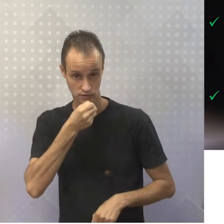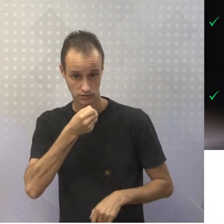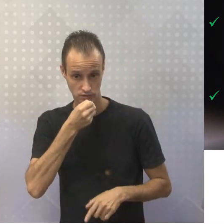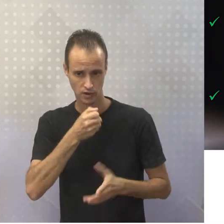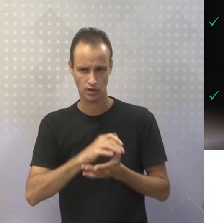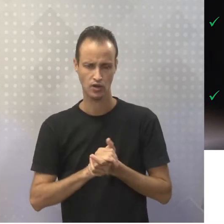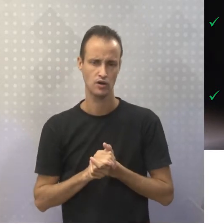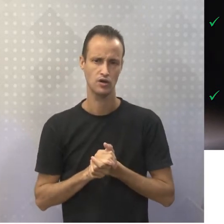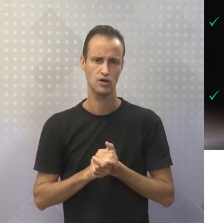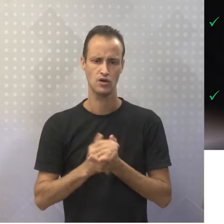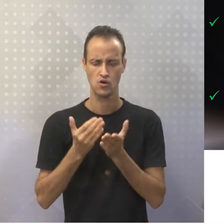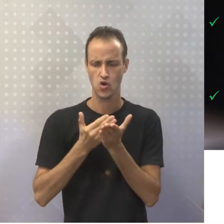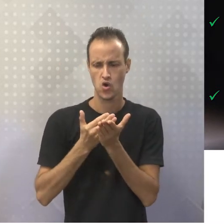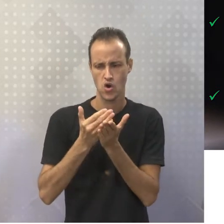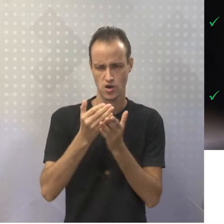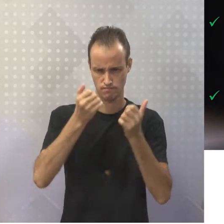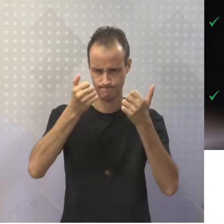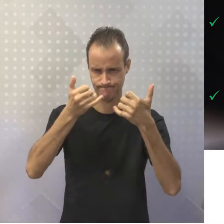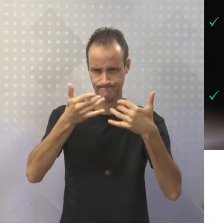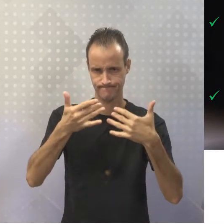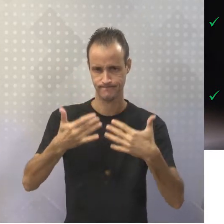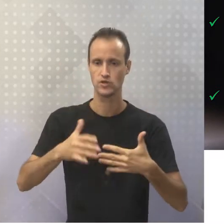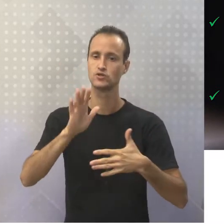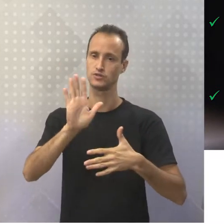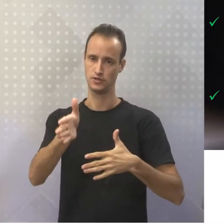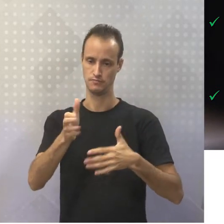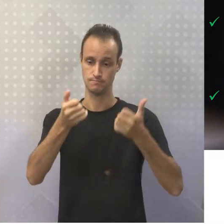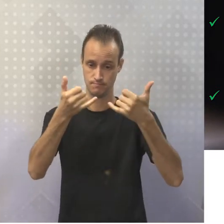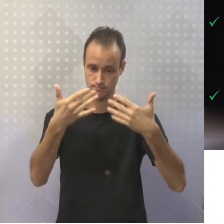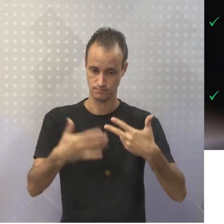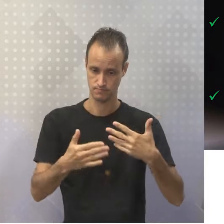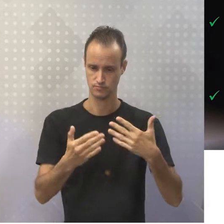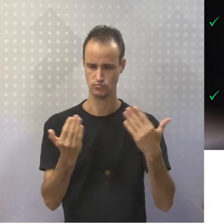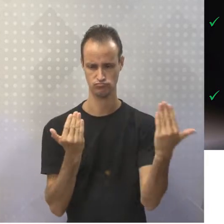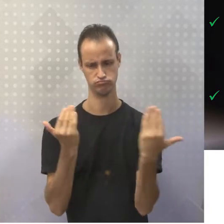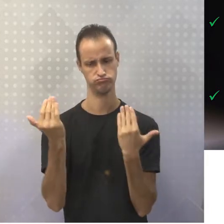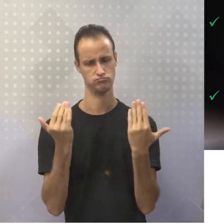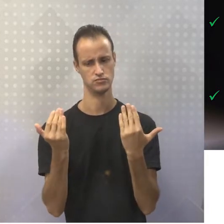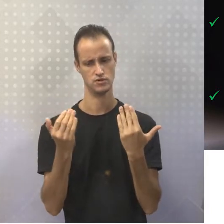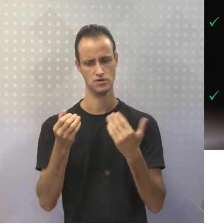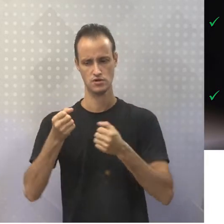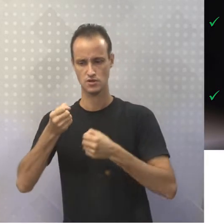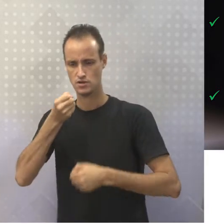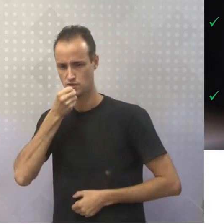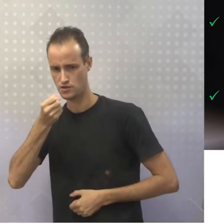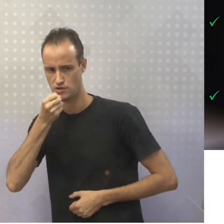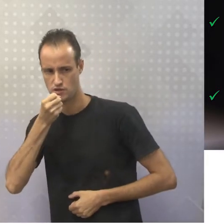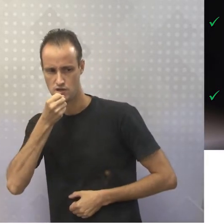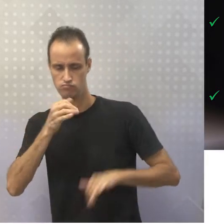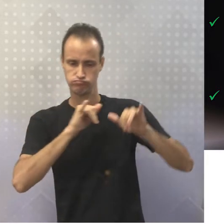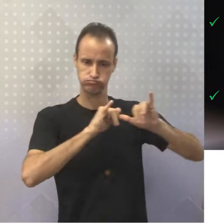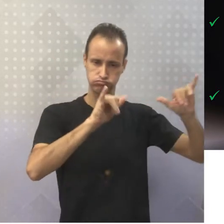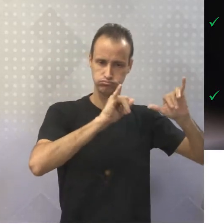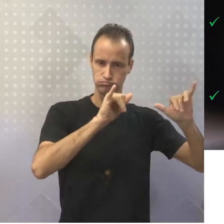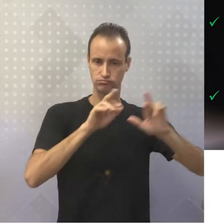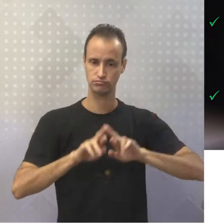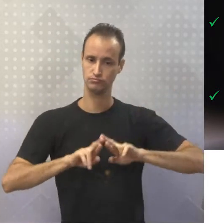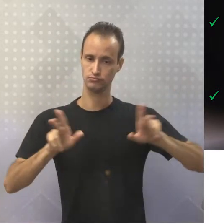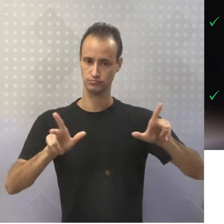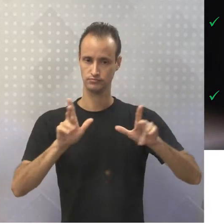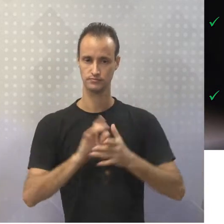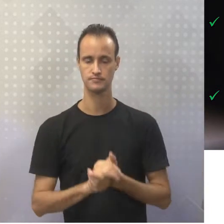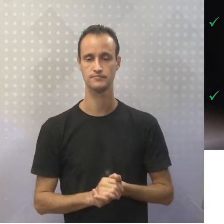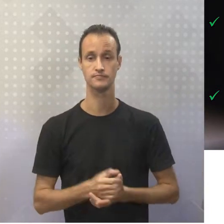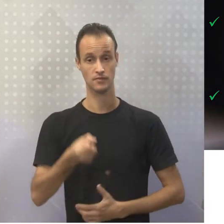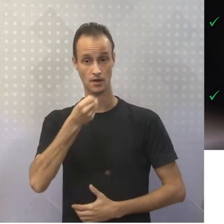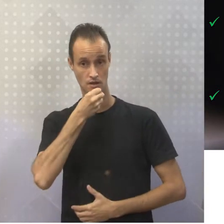começar a fazer essa distinção, eu já iniciei, fazer essa distinção entre reportagem e notícia. A